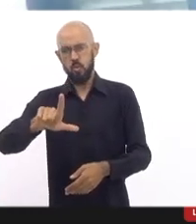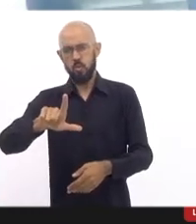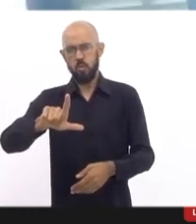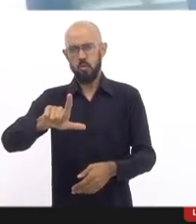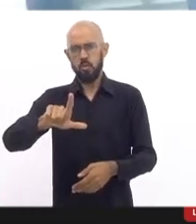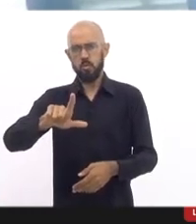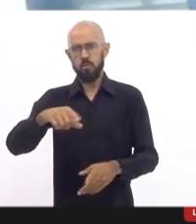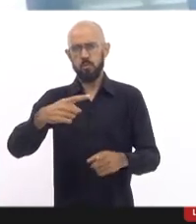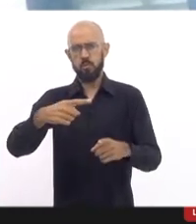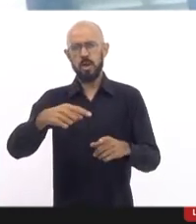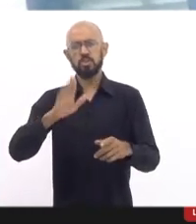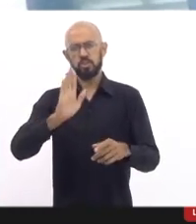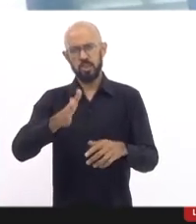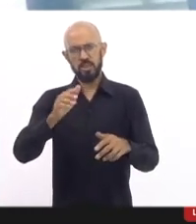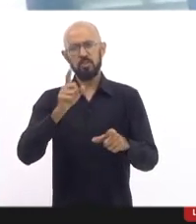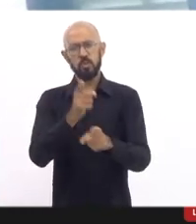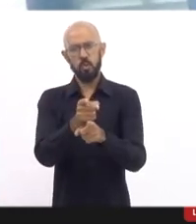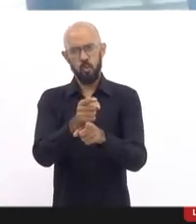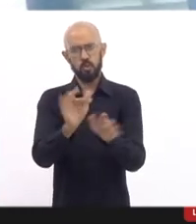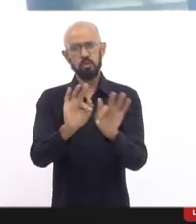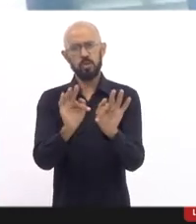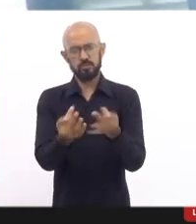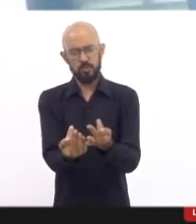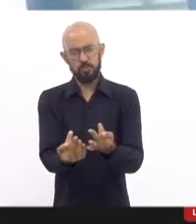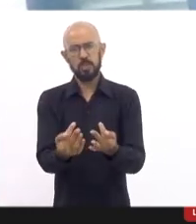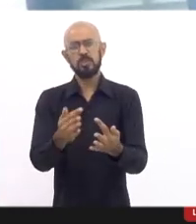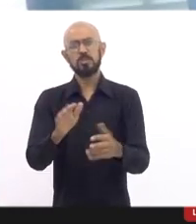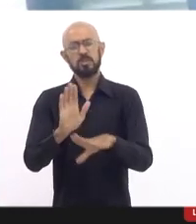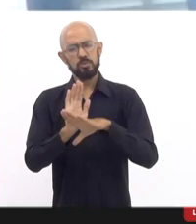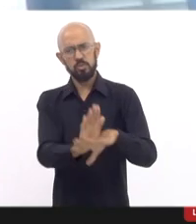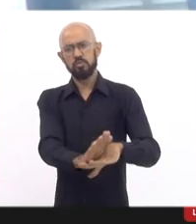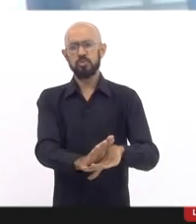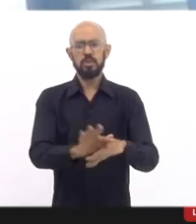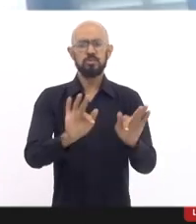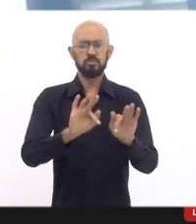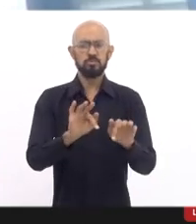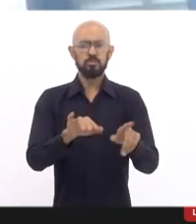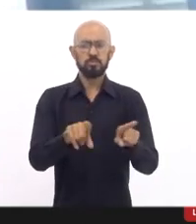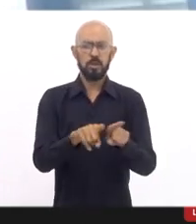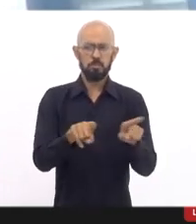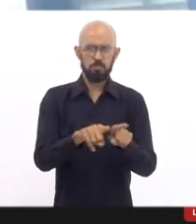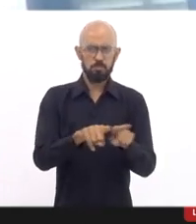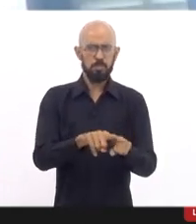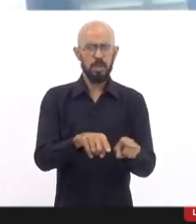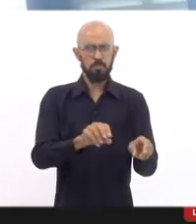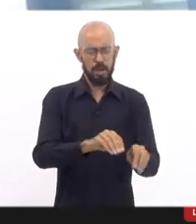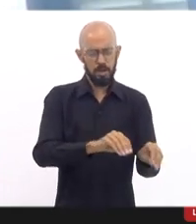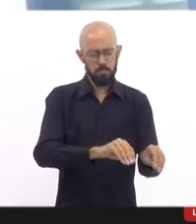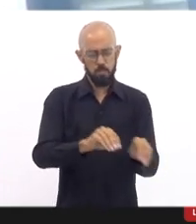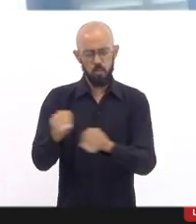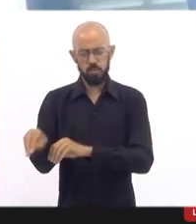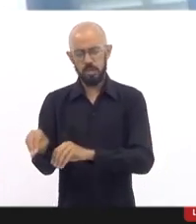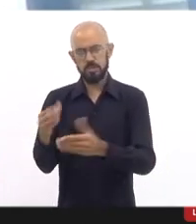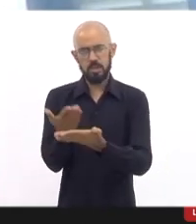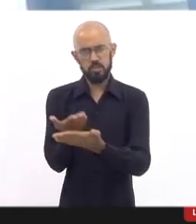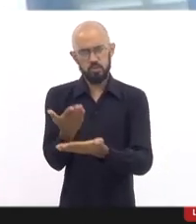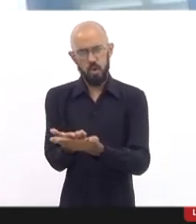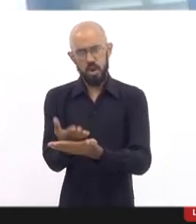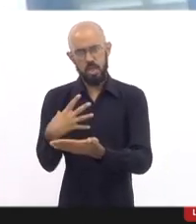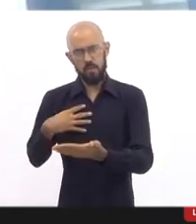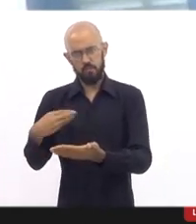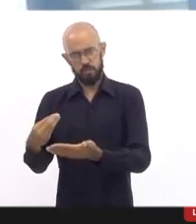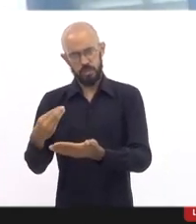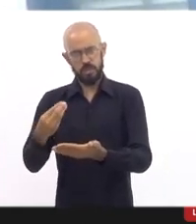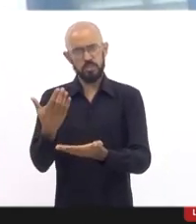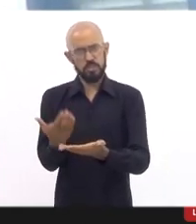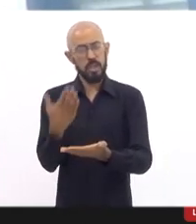também estamos ajudando a família na questão da mudança da escola da filha, queremos saber depois